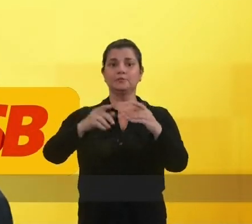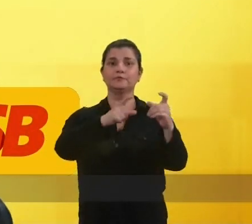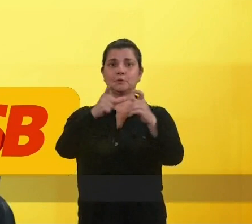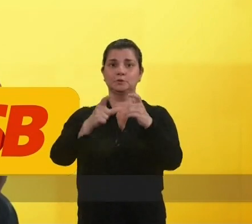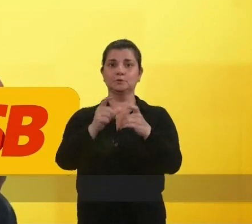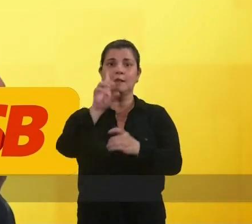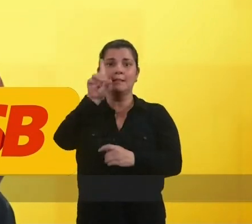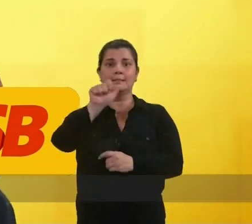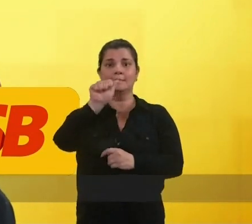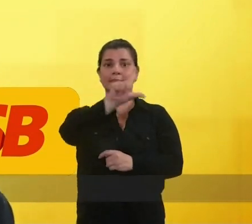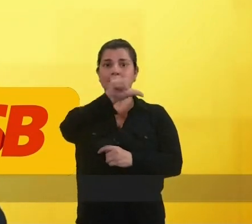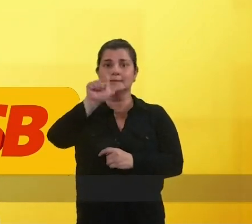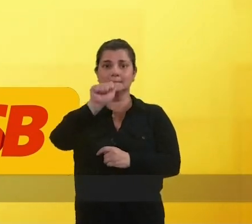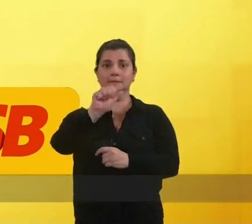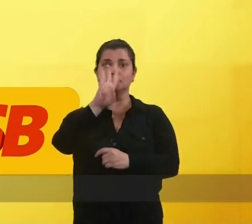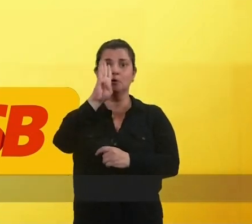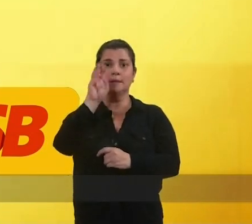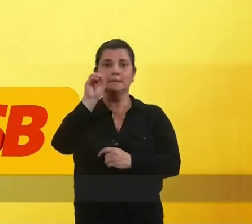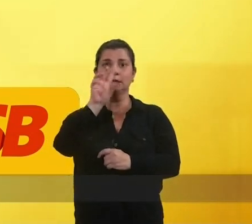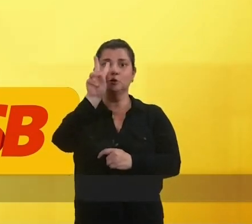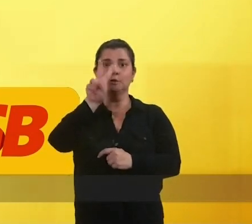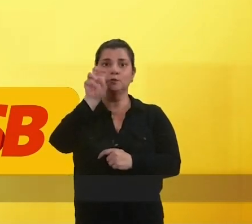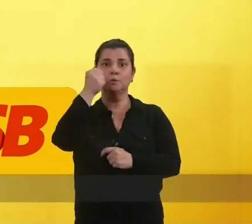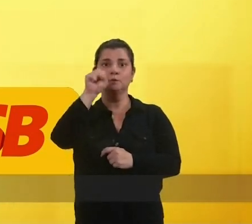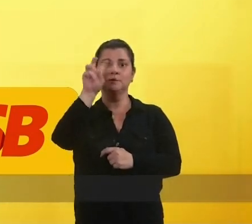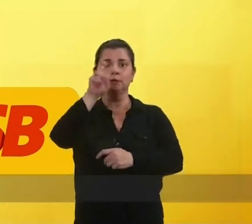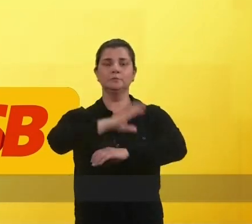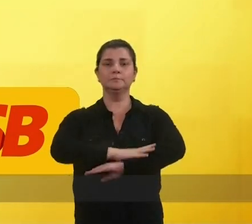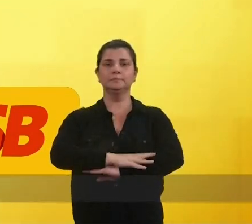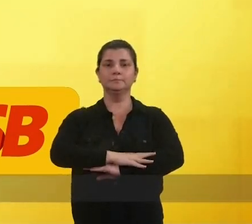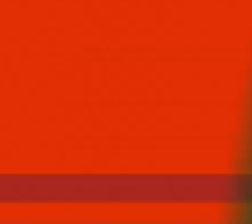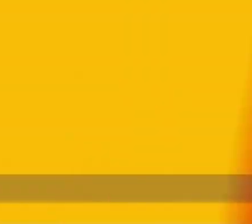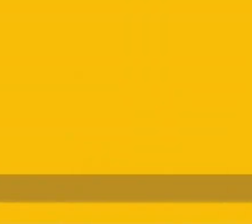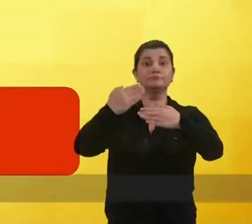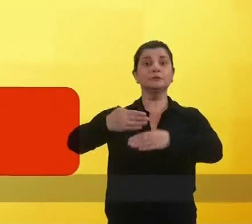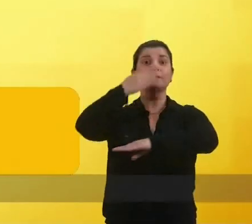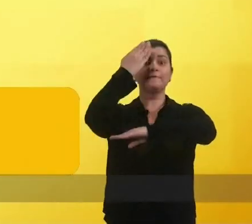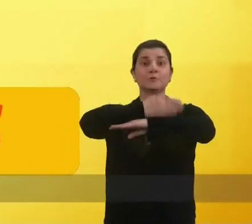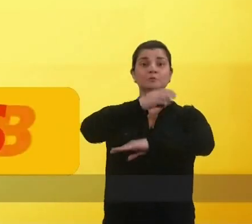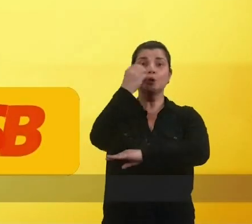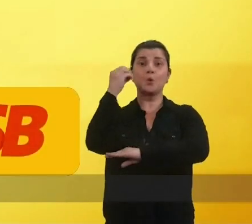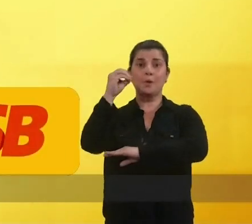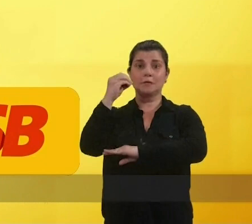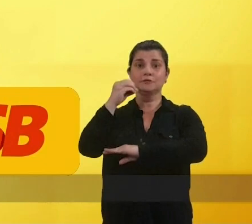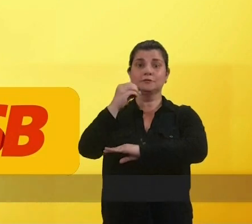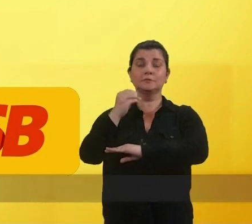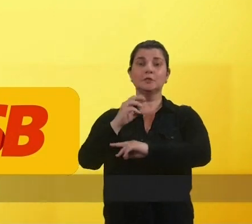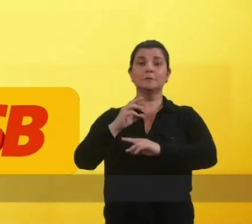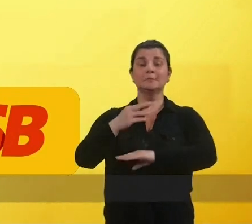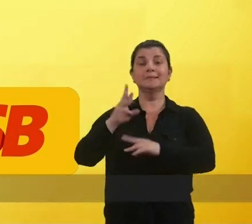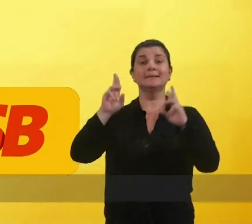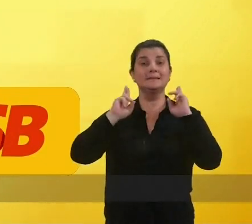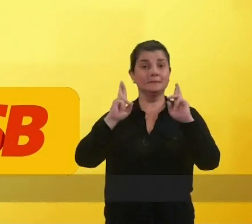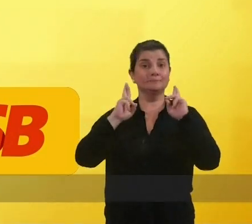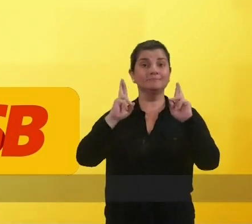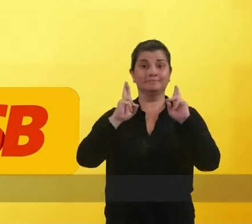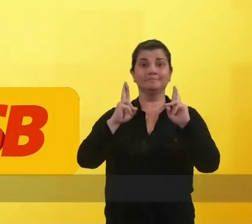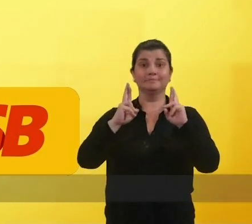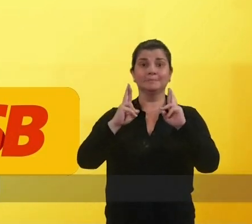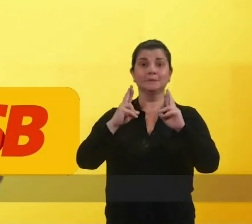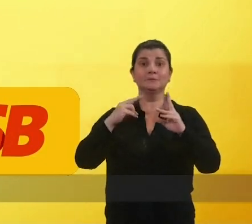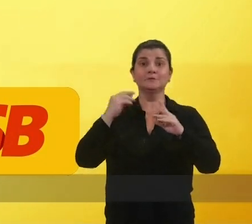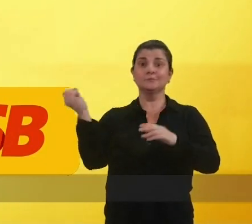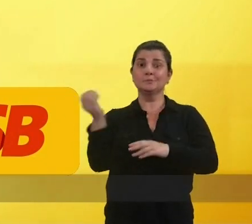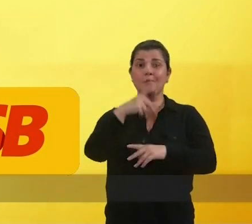atrasando o desenvolvimento da região. Dalla Santa 4285. Pelo desenvolvimento da fronteira oeste e missões,